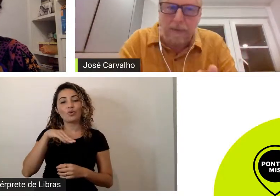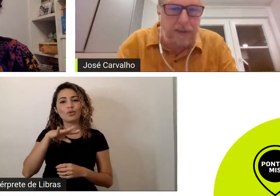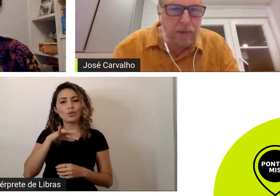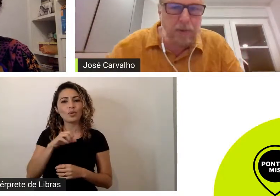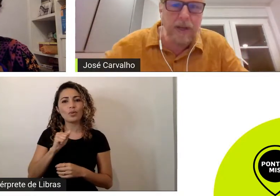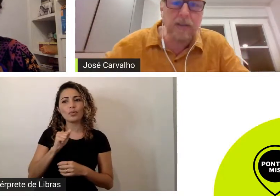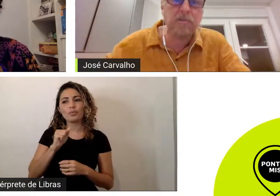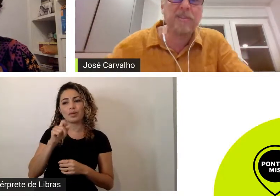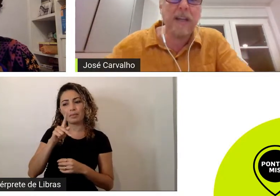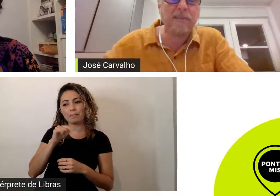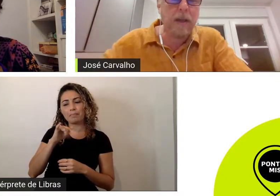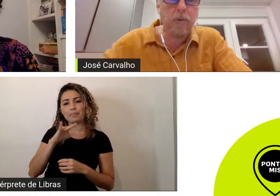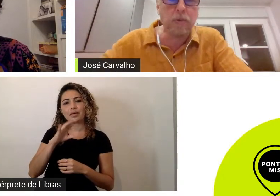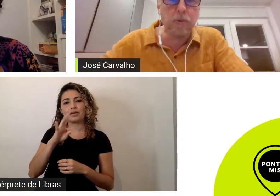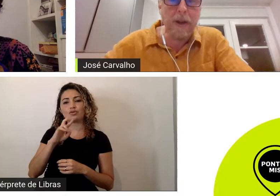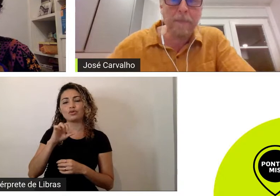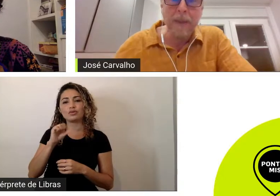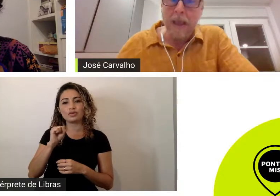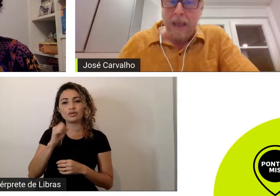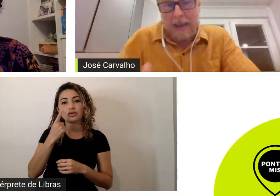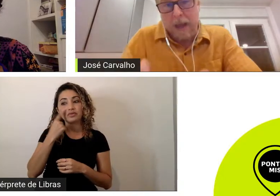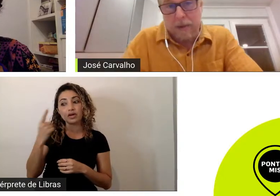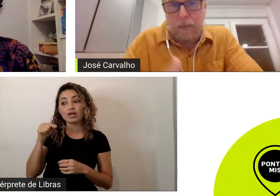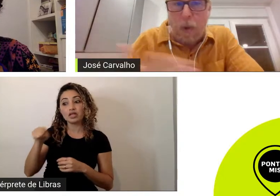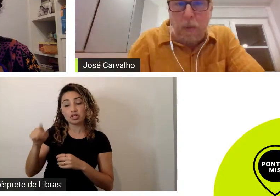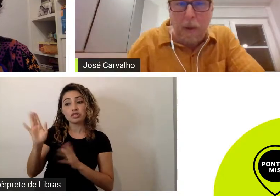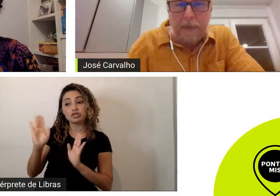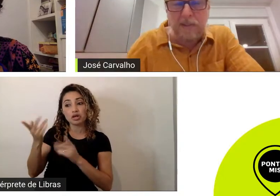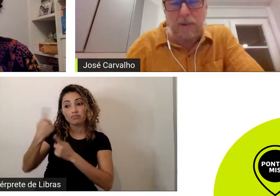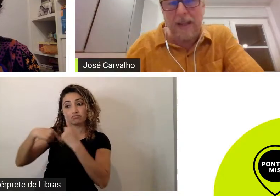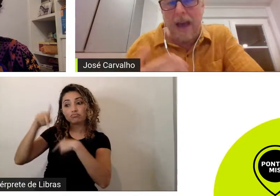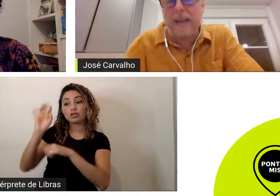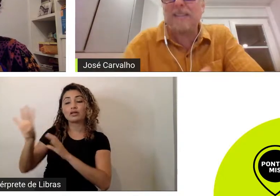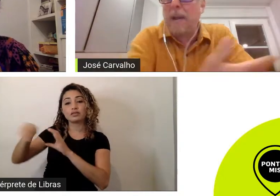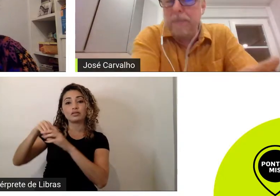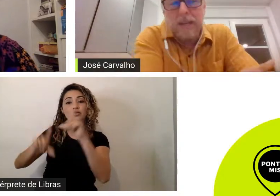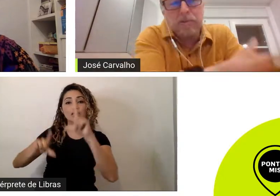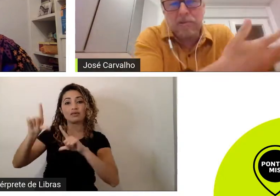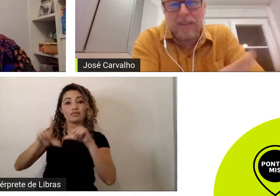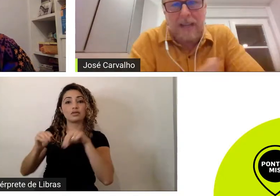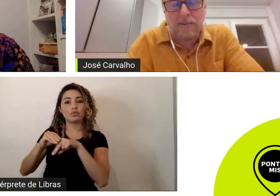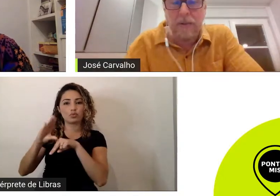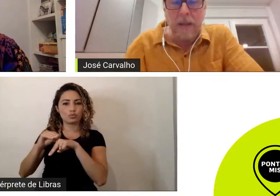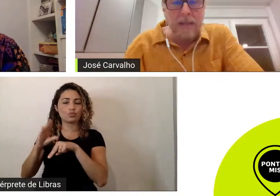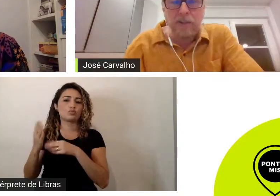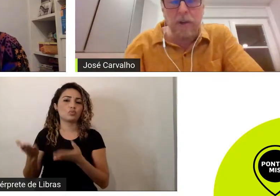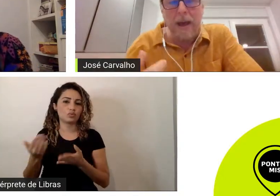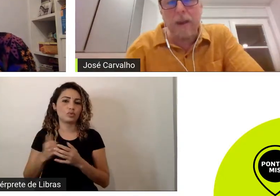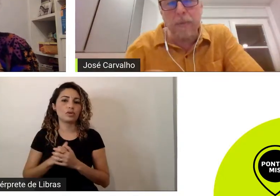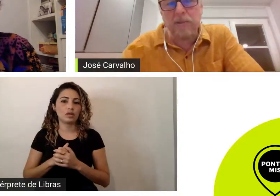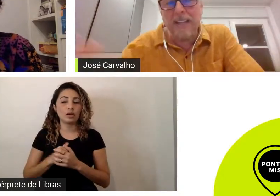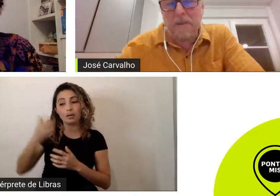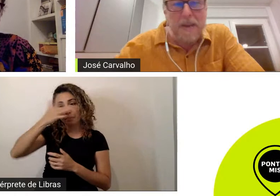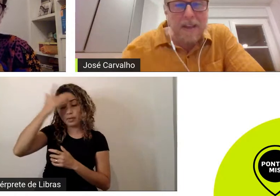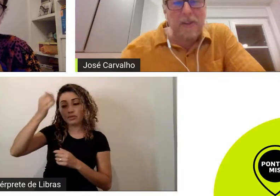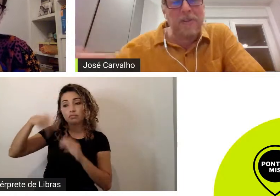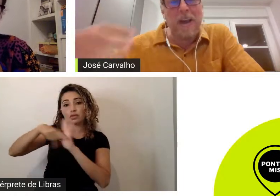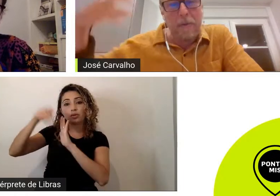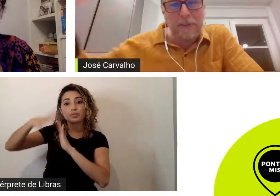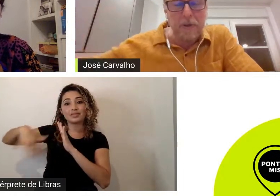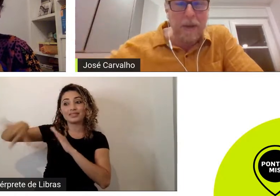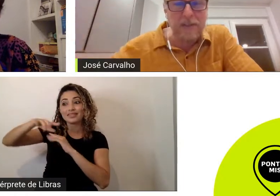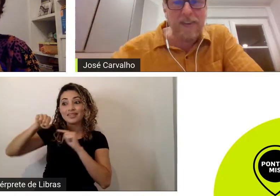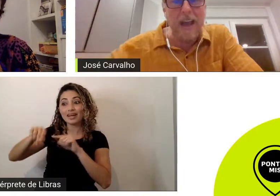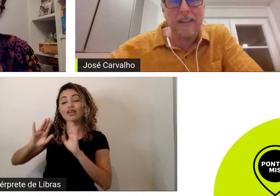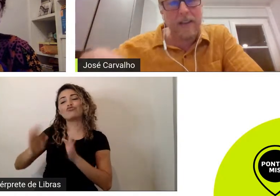eles já vinham de um grande sucesso na cultura claro como uma pessoa da área sabia do sucesso só não era o meu segmento